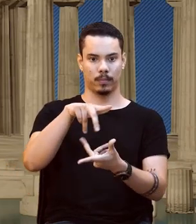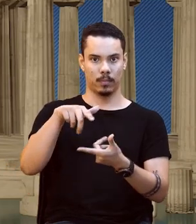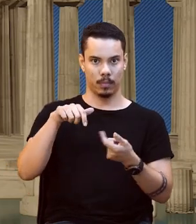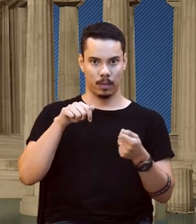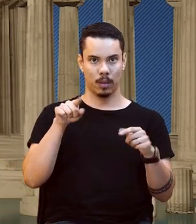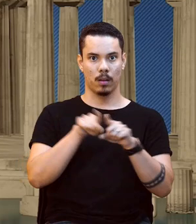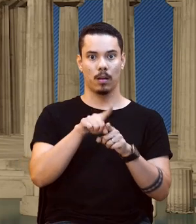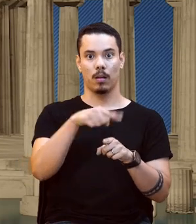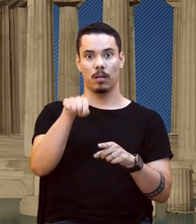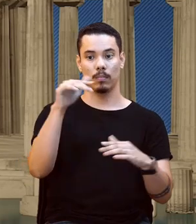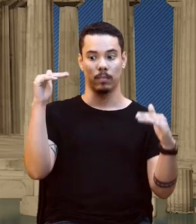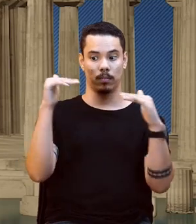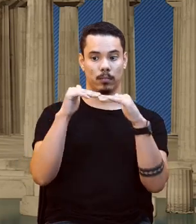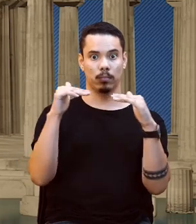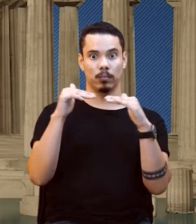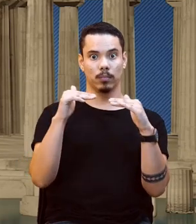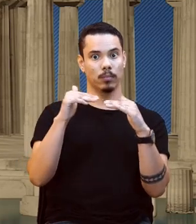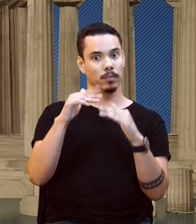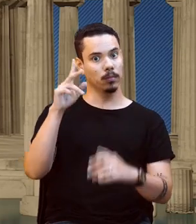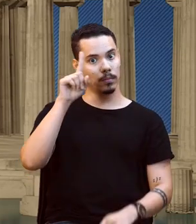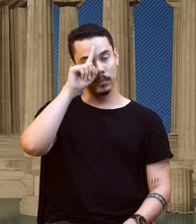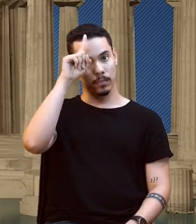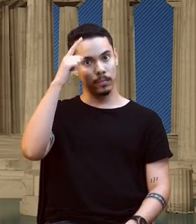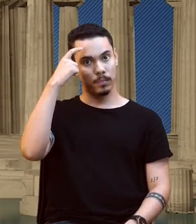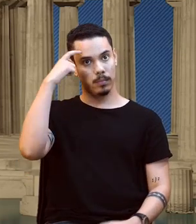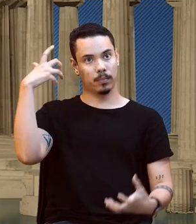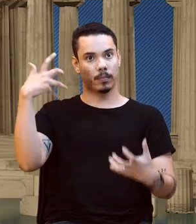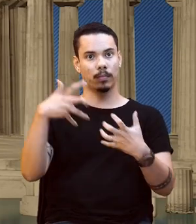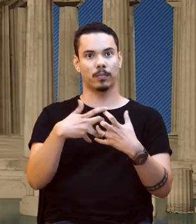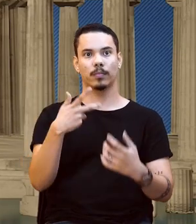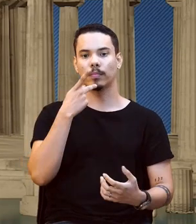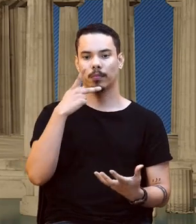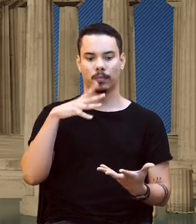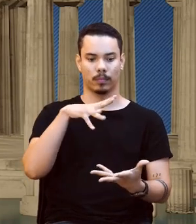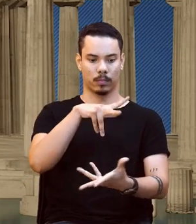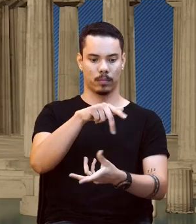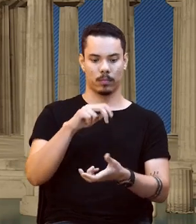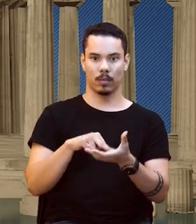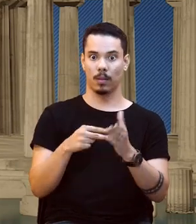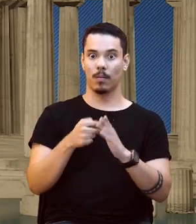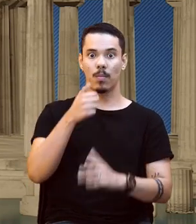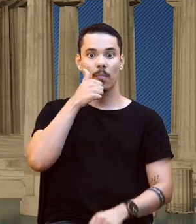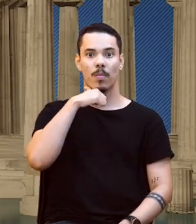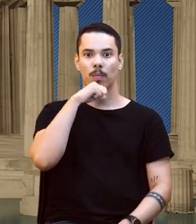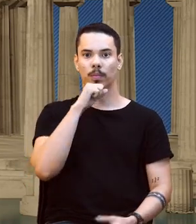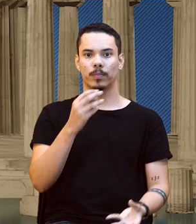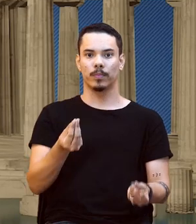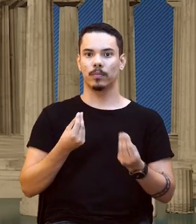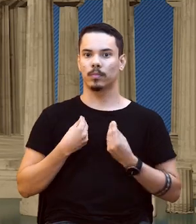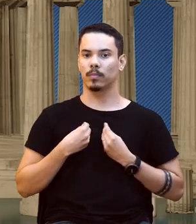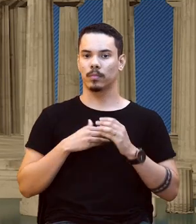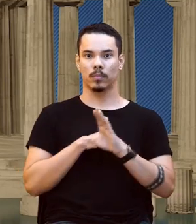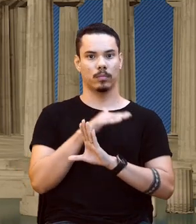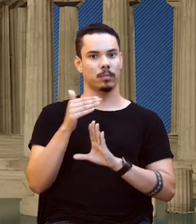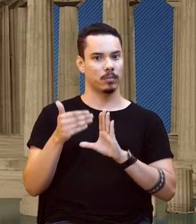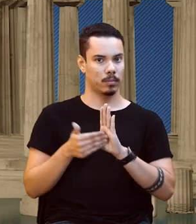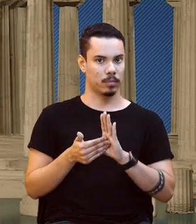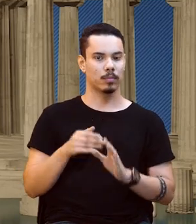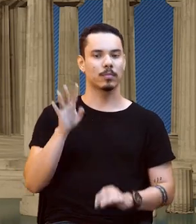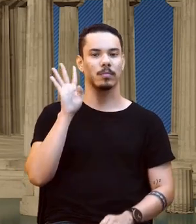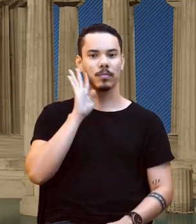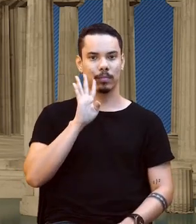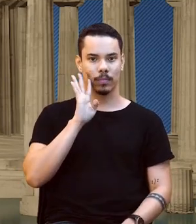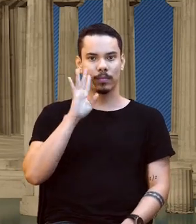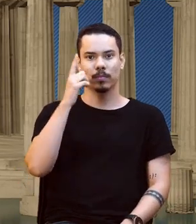concordar com a ideia do pensador que diz assim, ó. Essa terra é a nossa mãe que nos dá tudo. Muito legal esse pensamento, né?